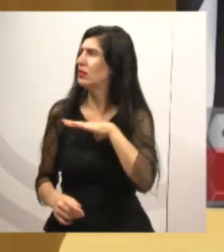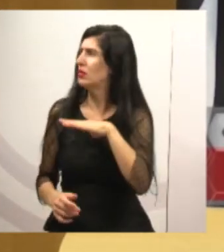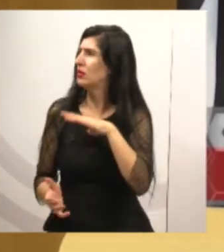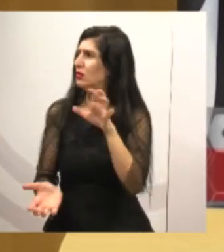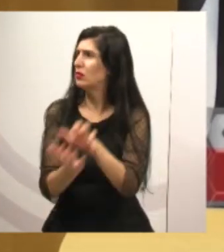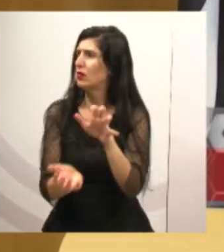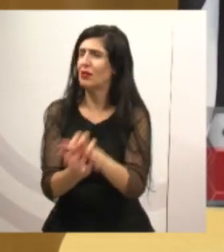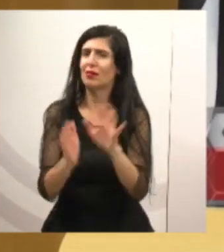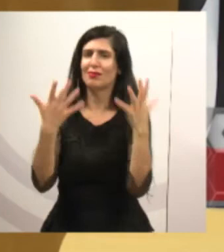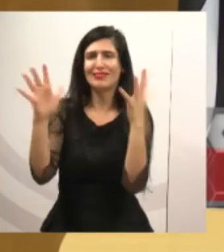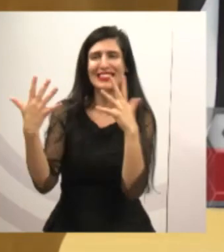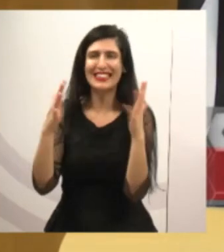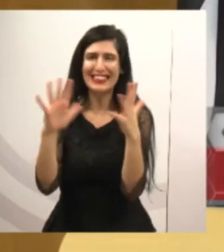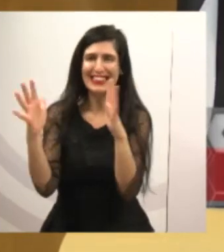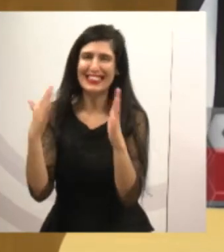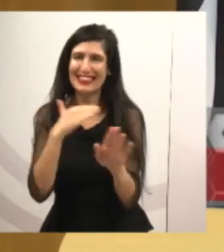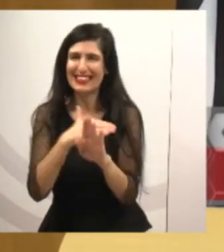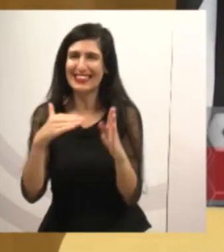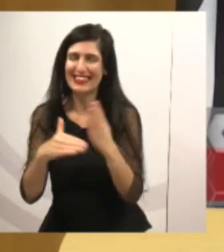aí a todas as mulheres.